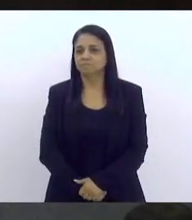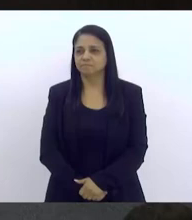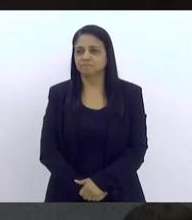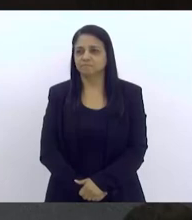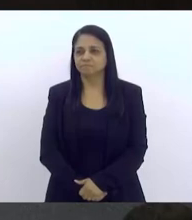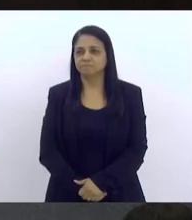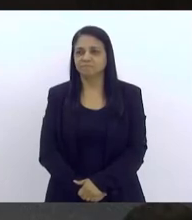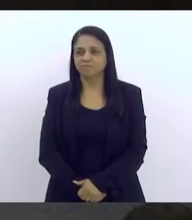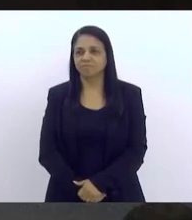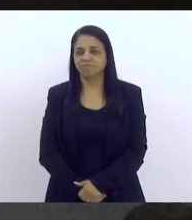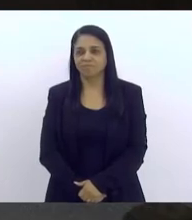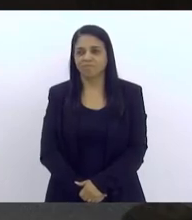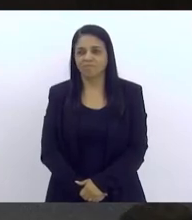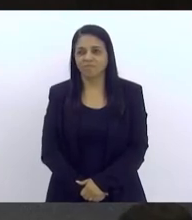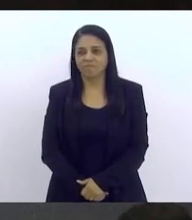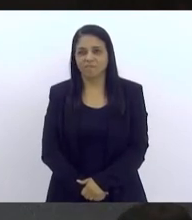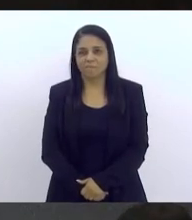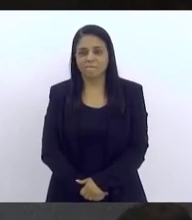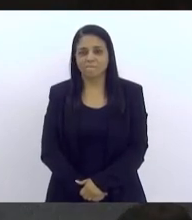Alô? Pronto.